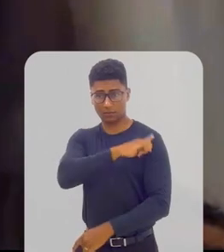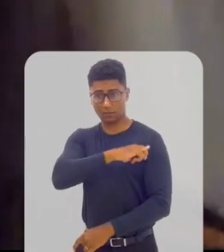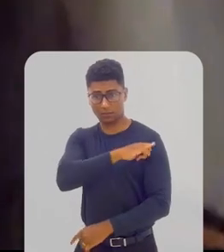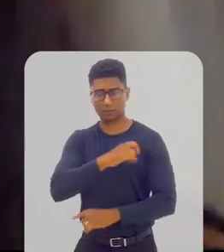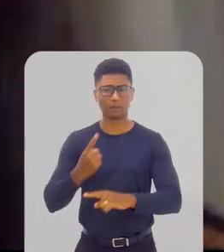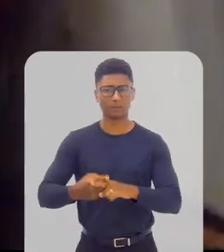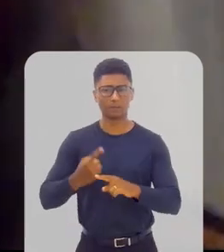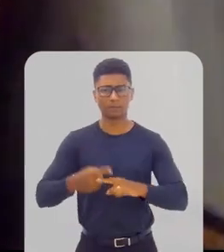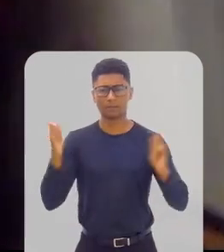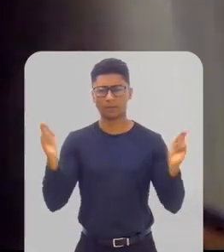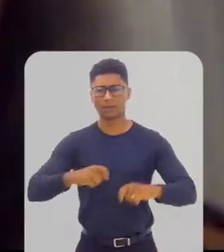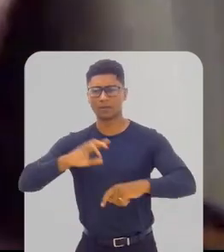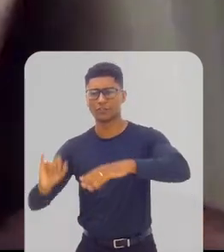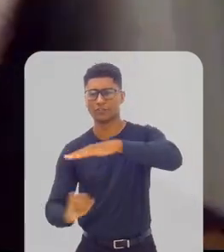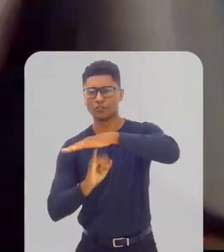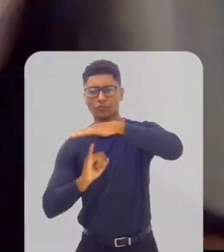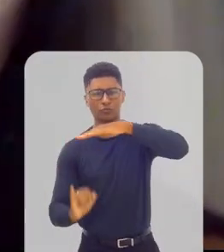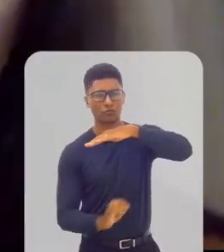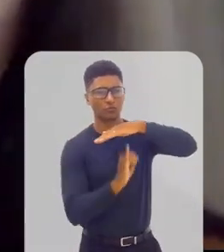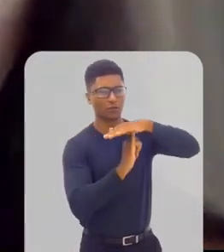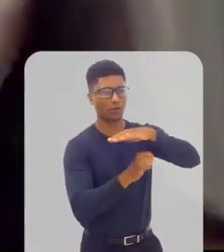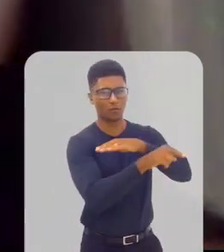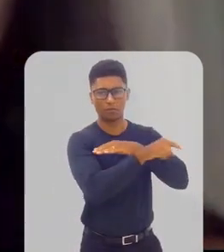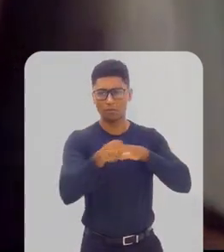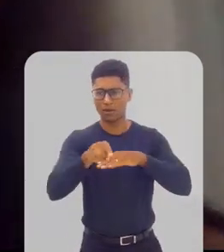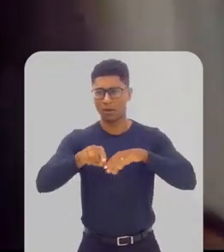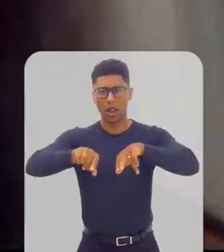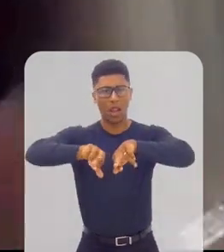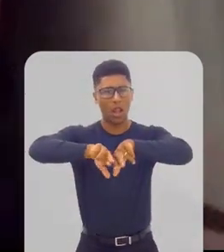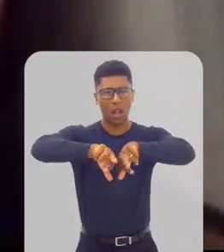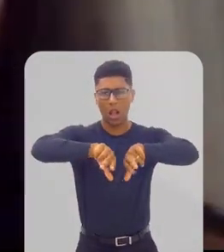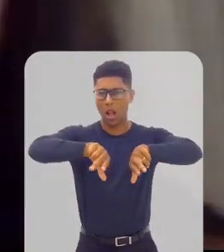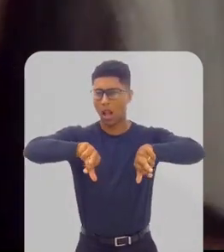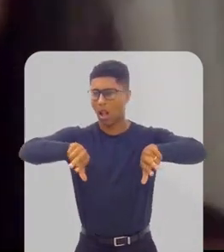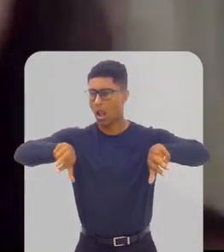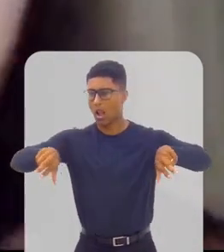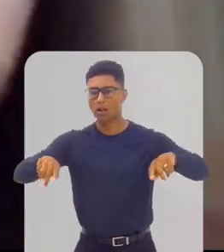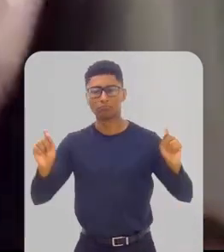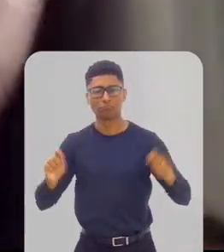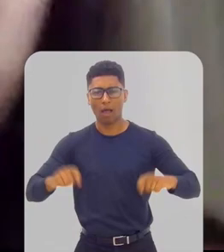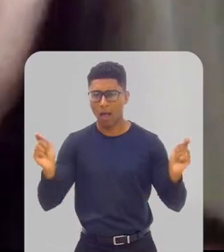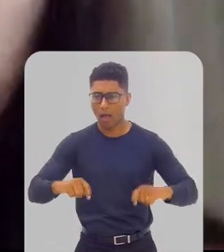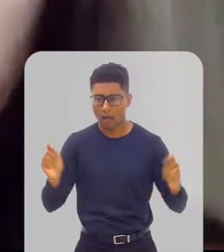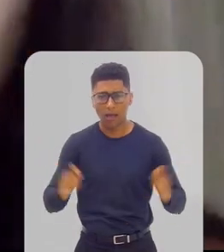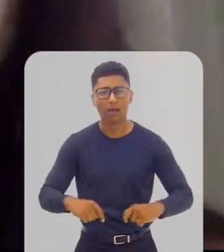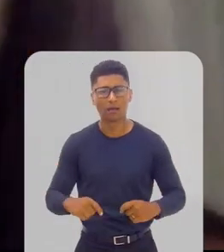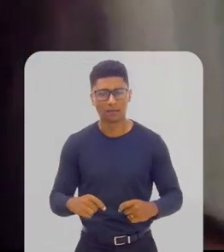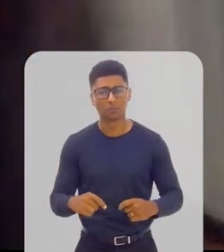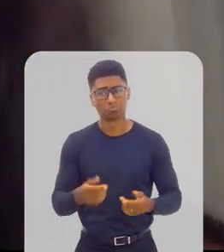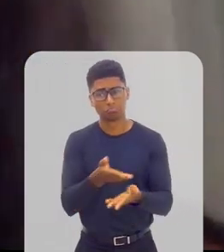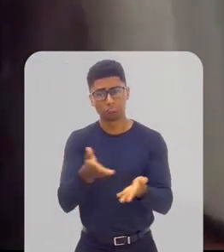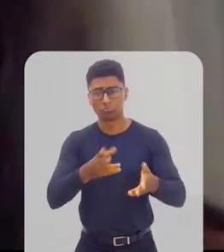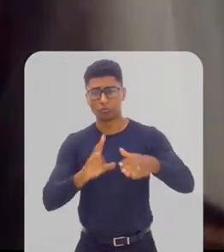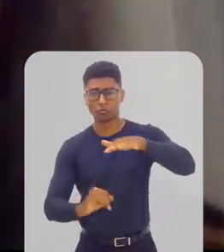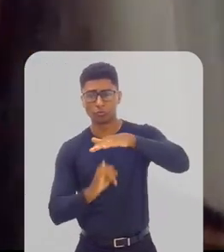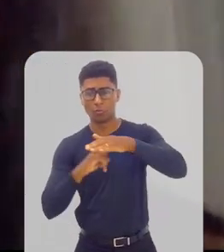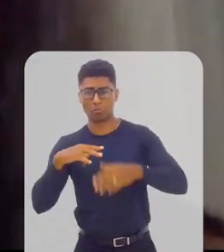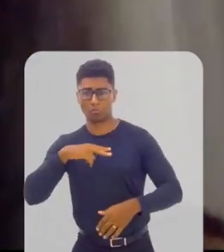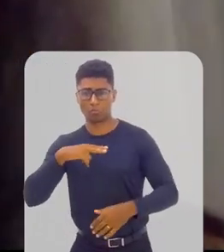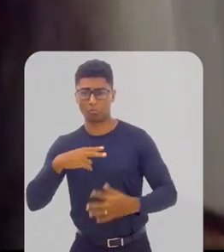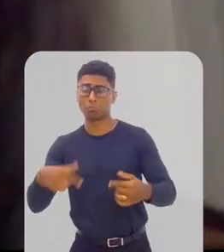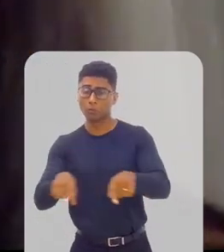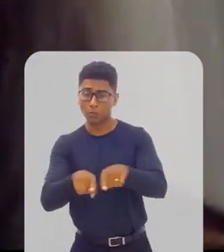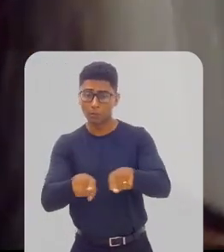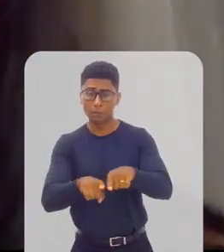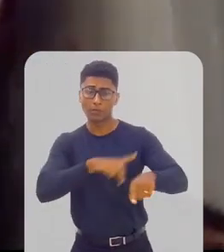alcançar instituições de diferentes matizes, de diferentes constituições, instituições públicas e privadas, e